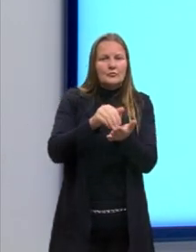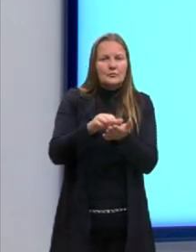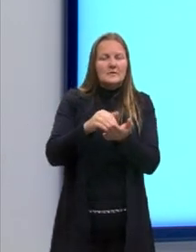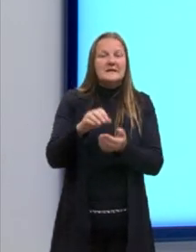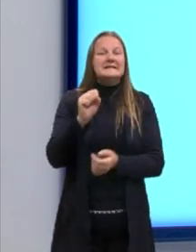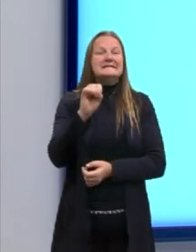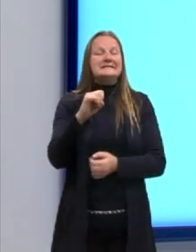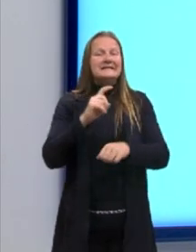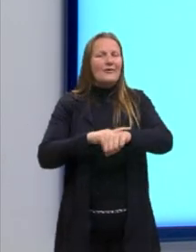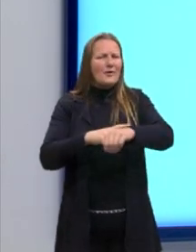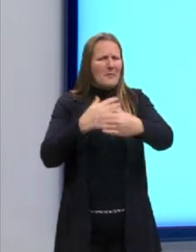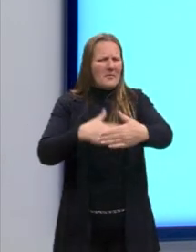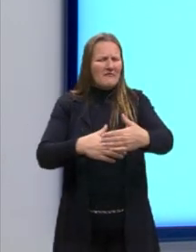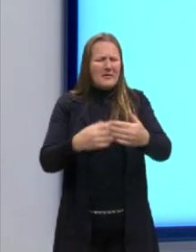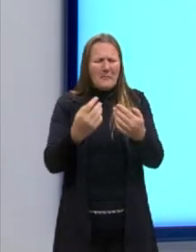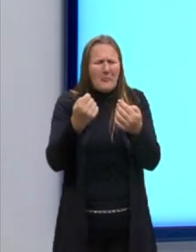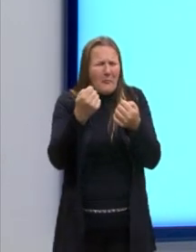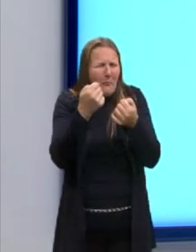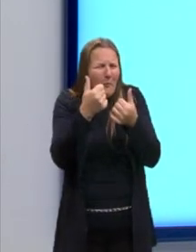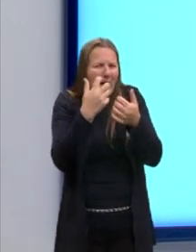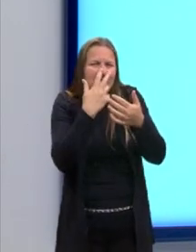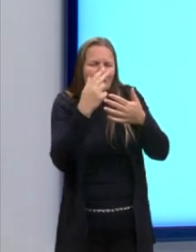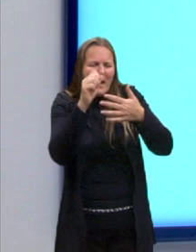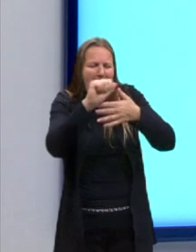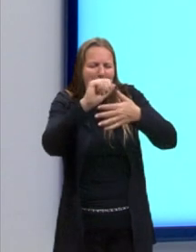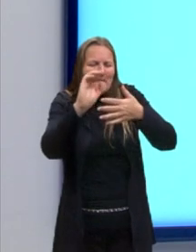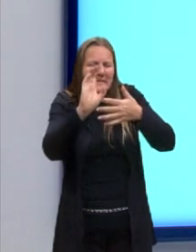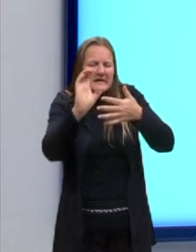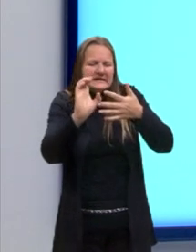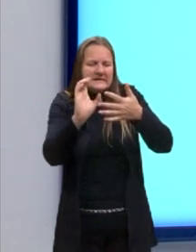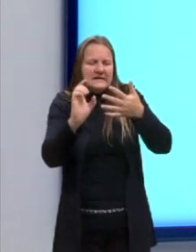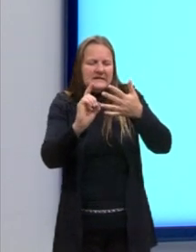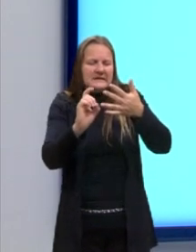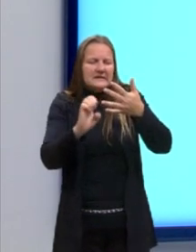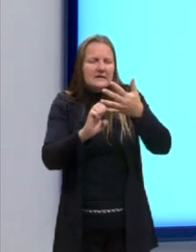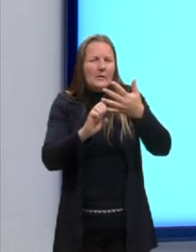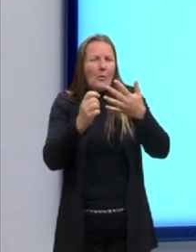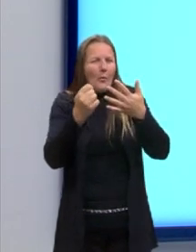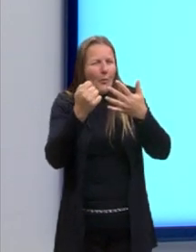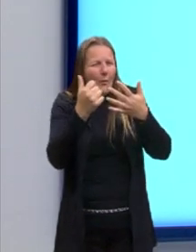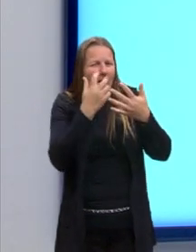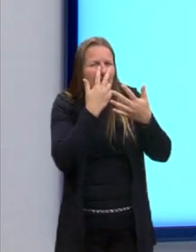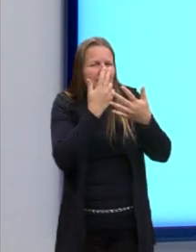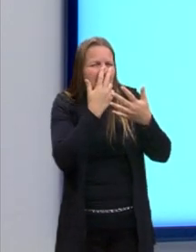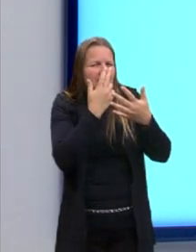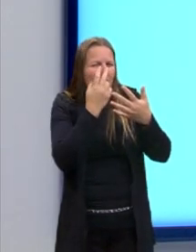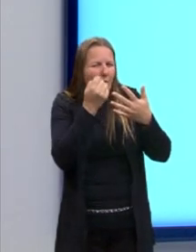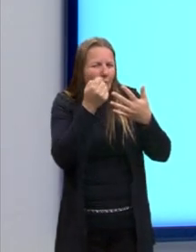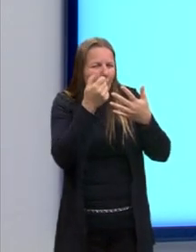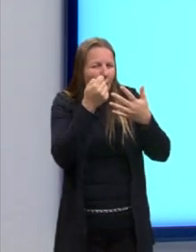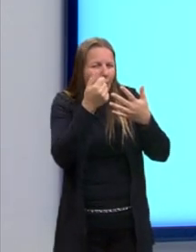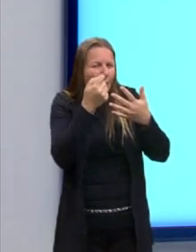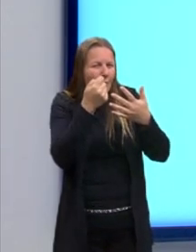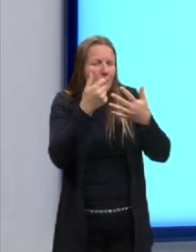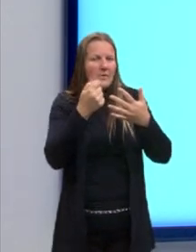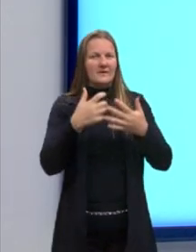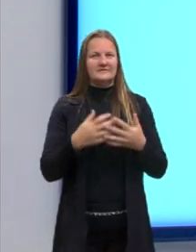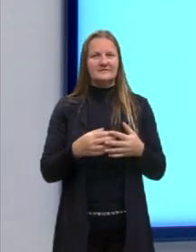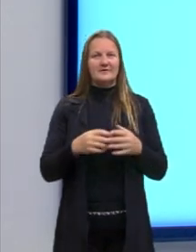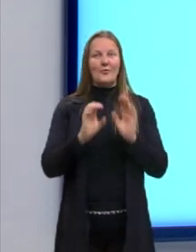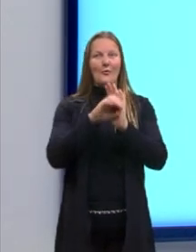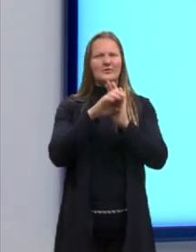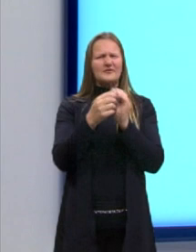da prova, muitas questões costumam apresentar como alternativas, respostas que remetem ao mesmo conceito, ou seja,